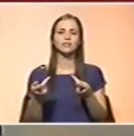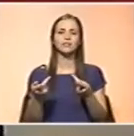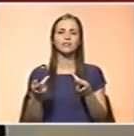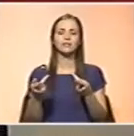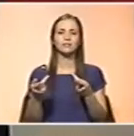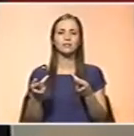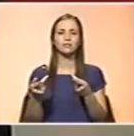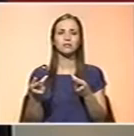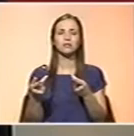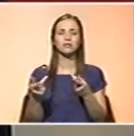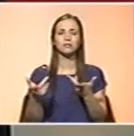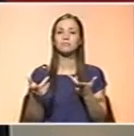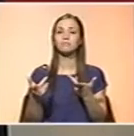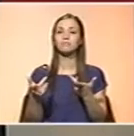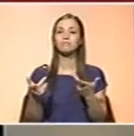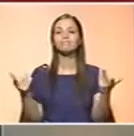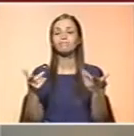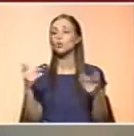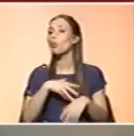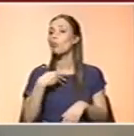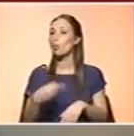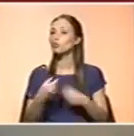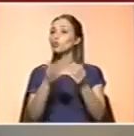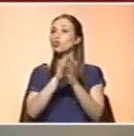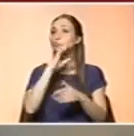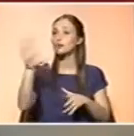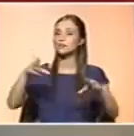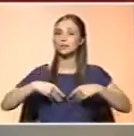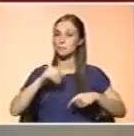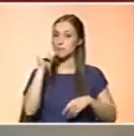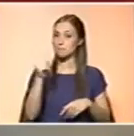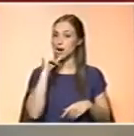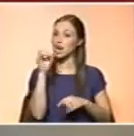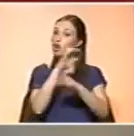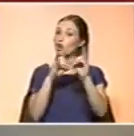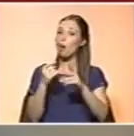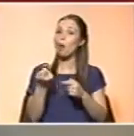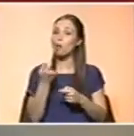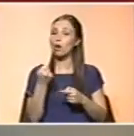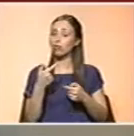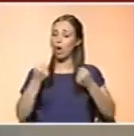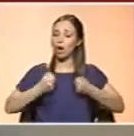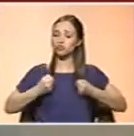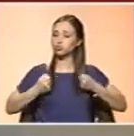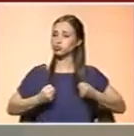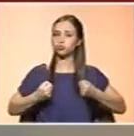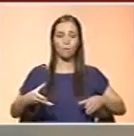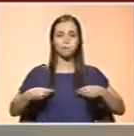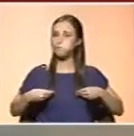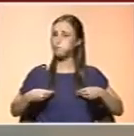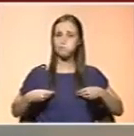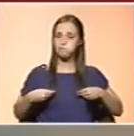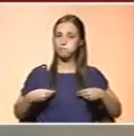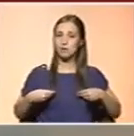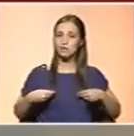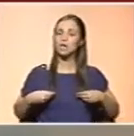que não são ainda mundialmente adotadas em todos os países, principalmente na Europa, ainda há uma certa relutância, portanto, há de passar